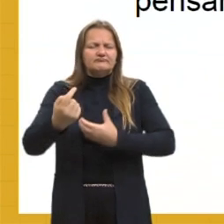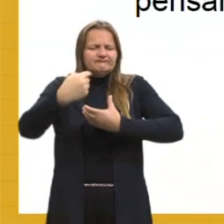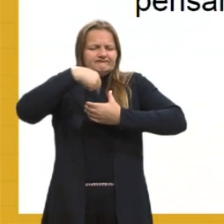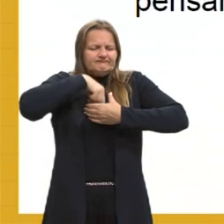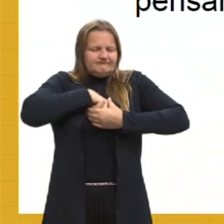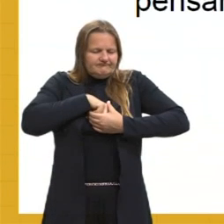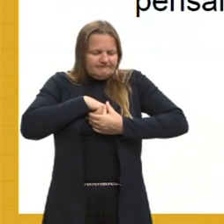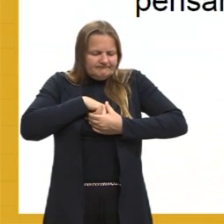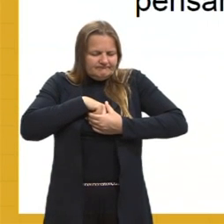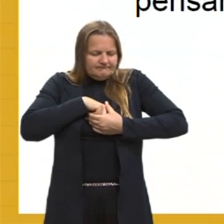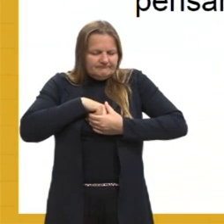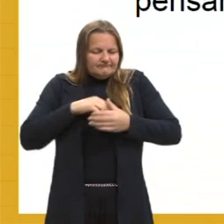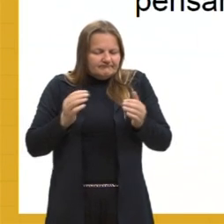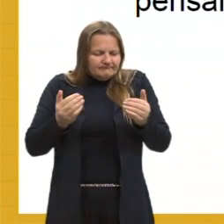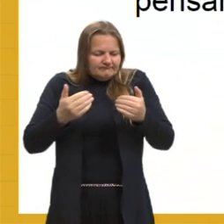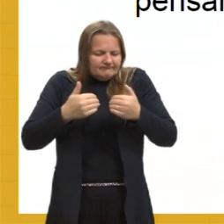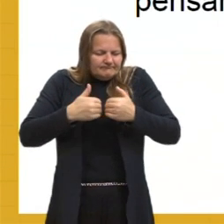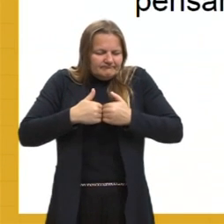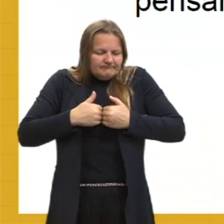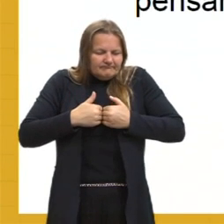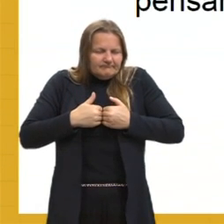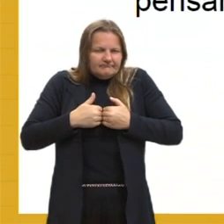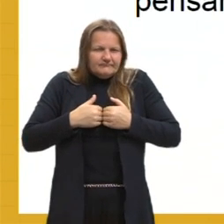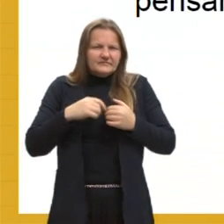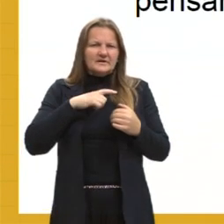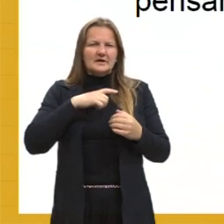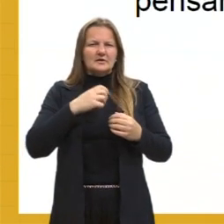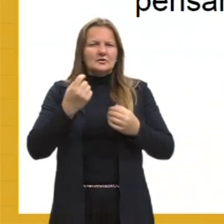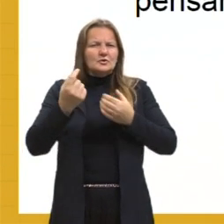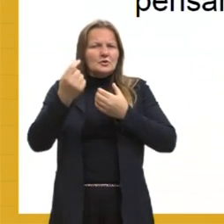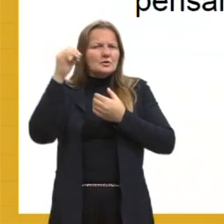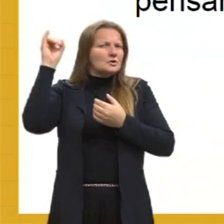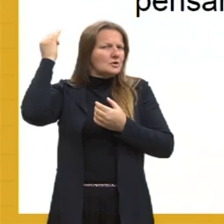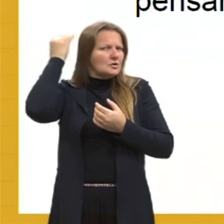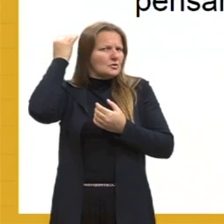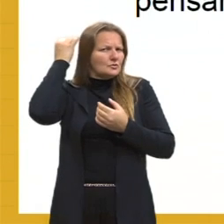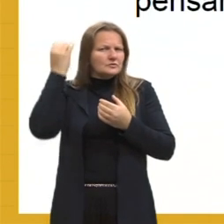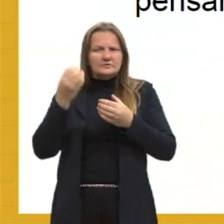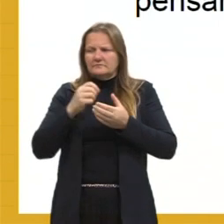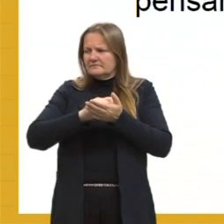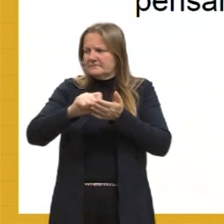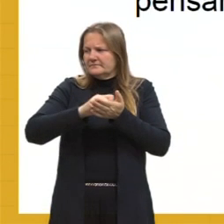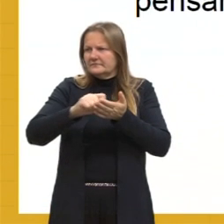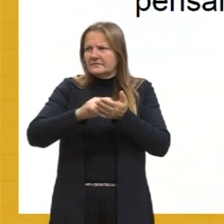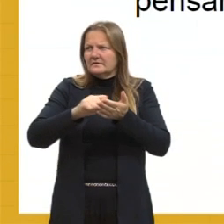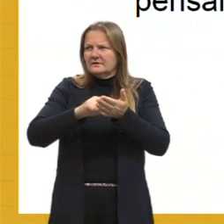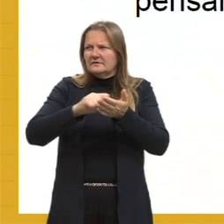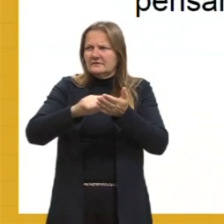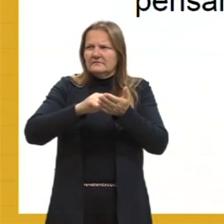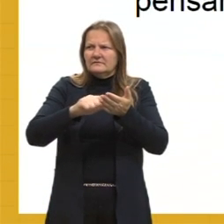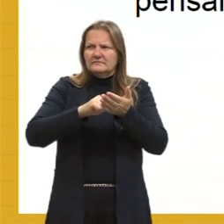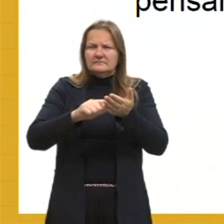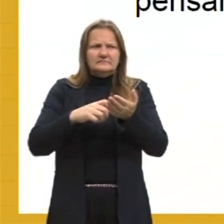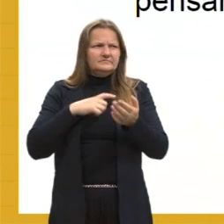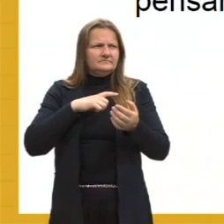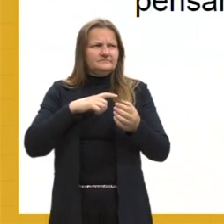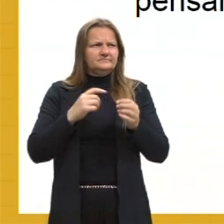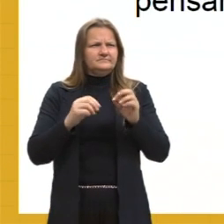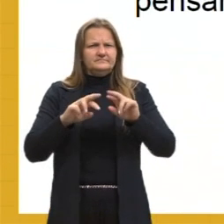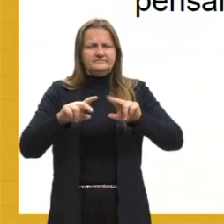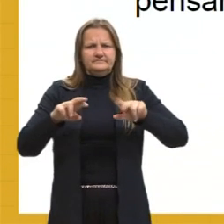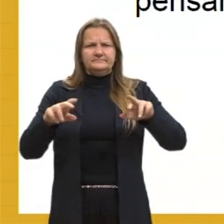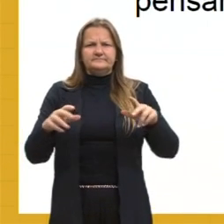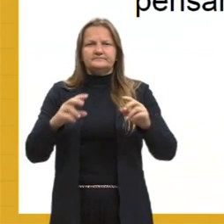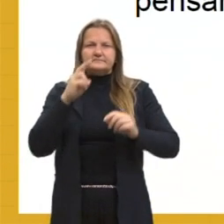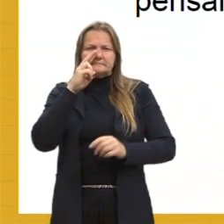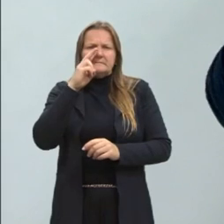introspectiva, repleta de sondagens do subconsciente das personagens. Então, a questão do subconsciente vem bastante forte